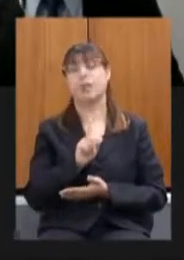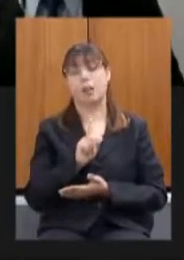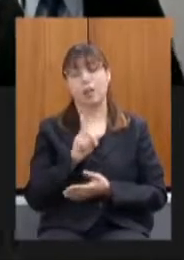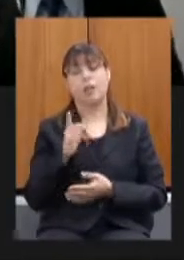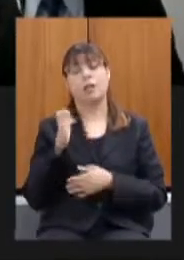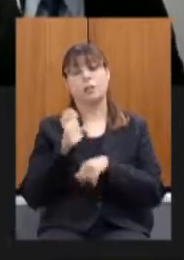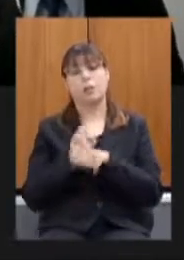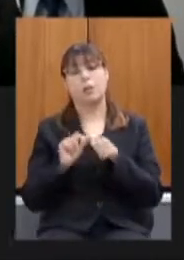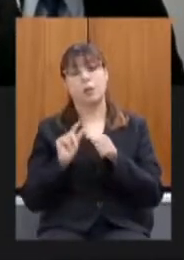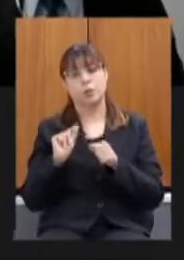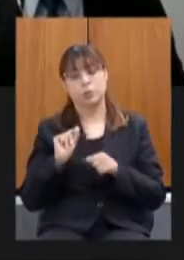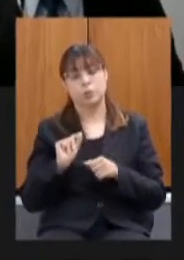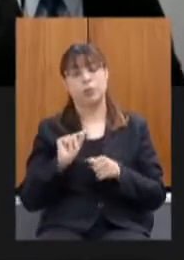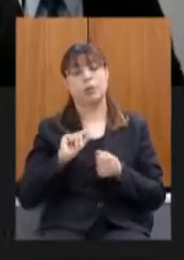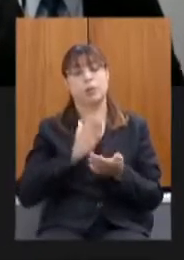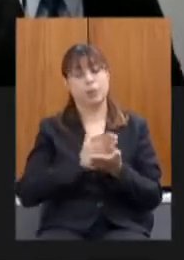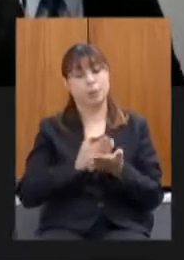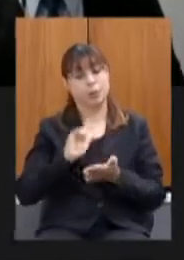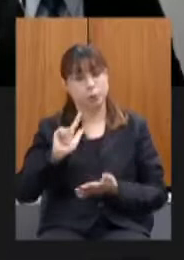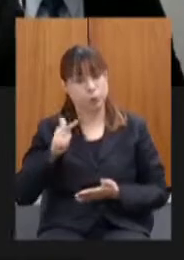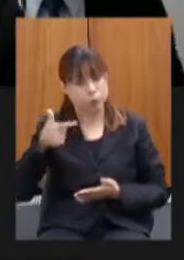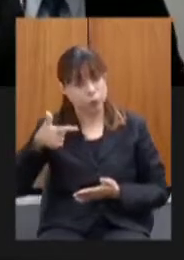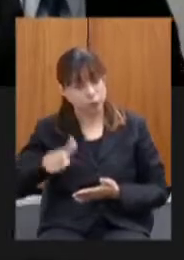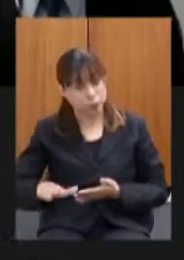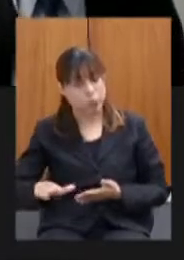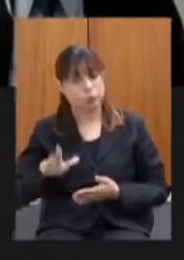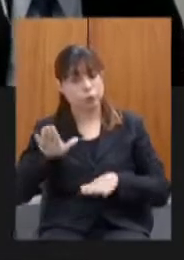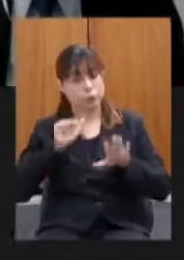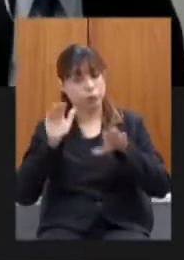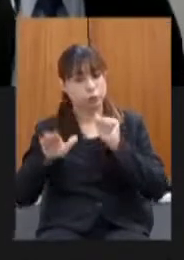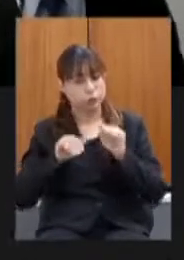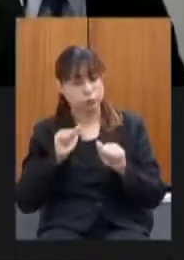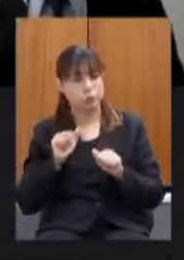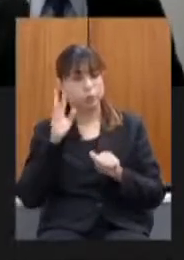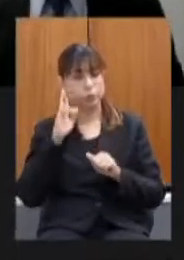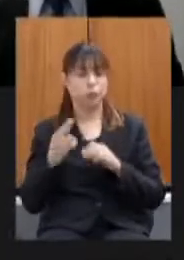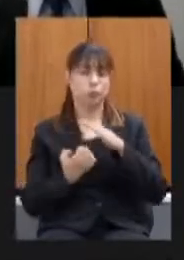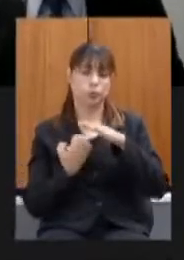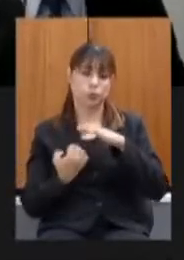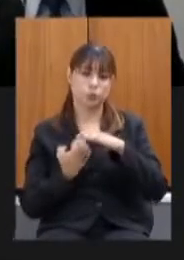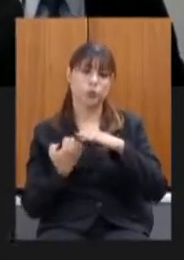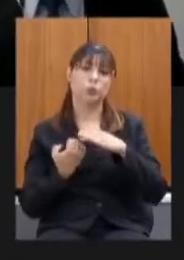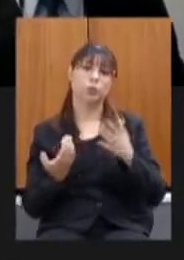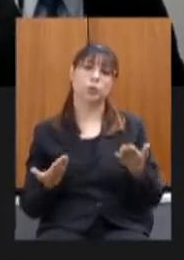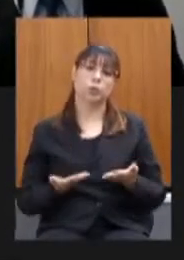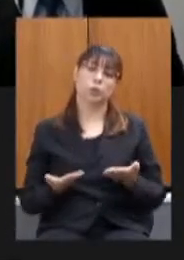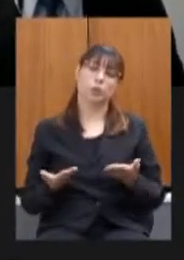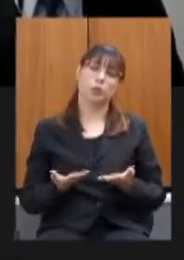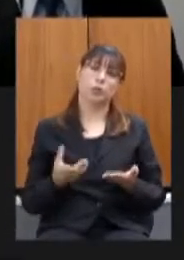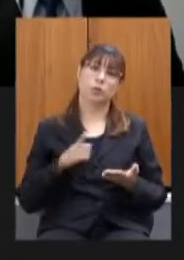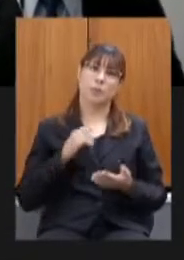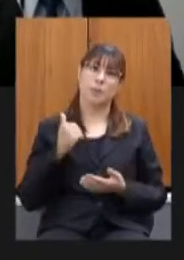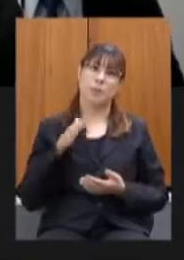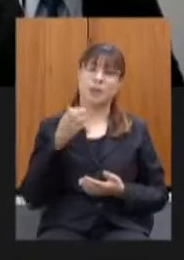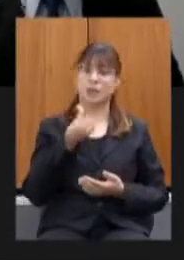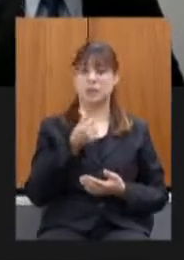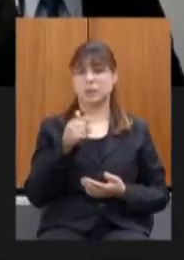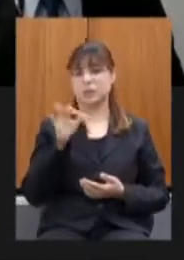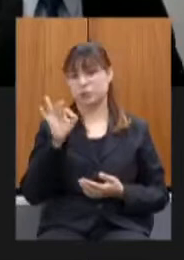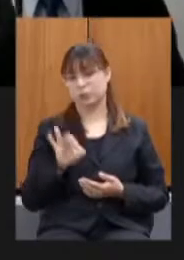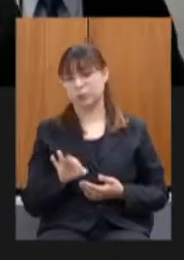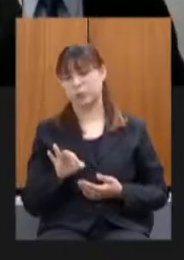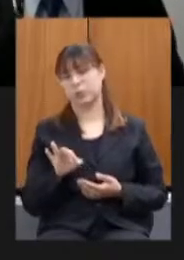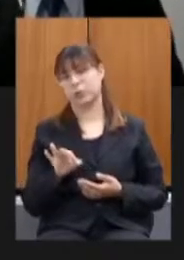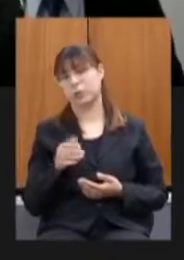ou seja fez uma chamou esses contribuintes e já temos um índice de sucesso de mais de 67% quase